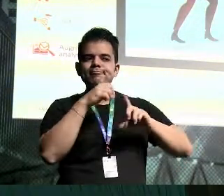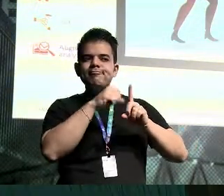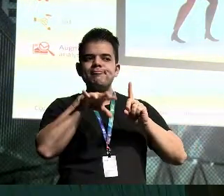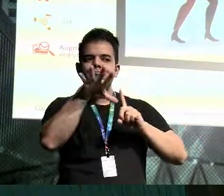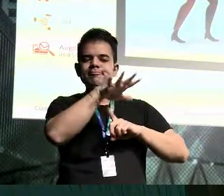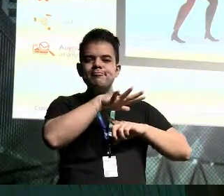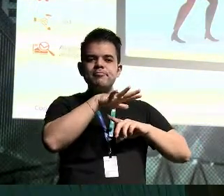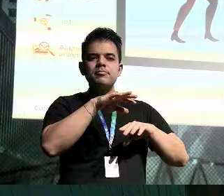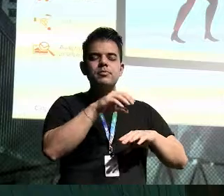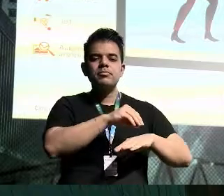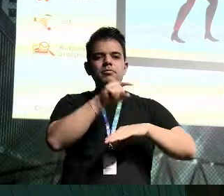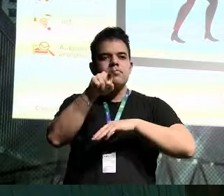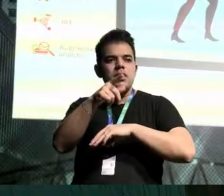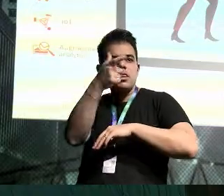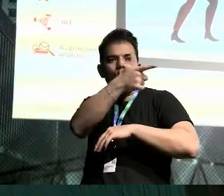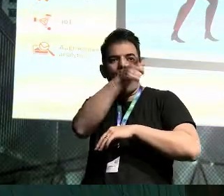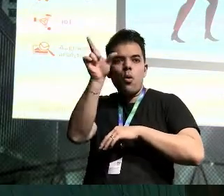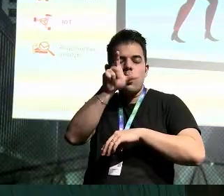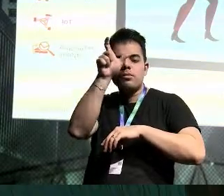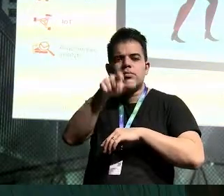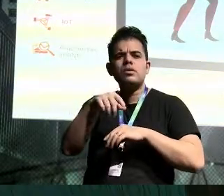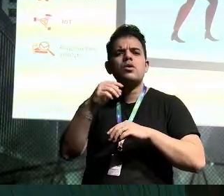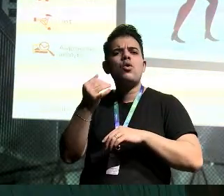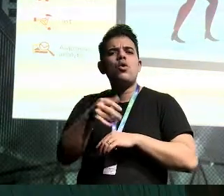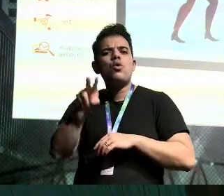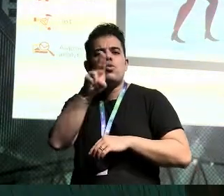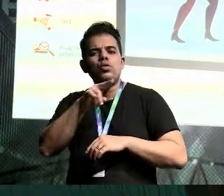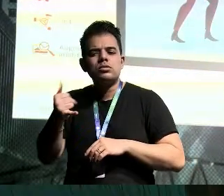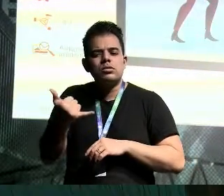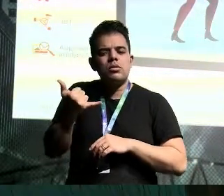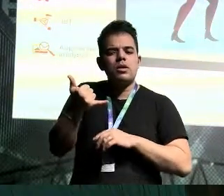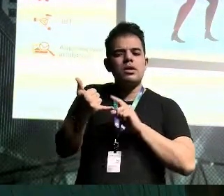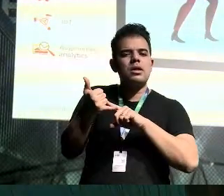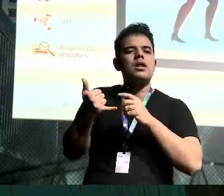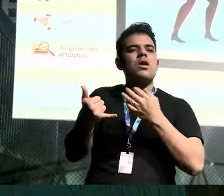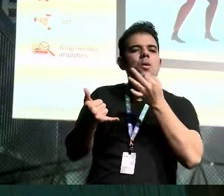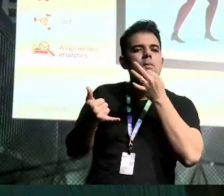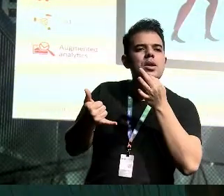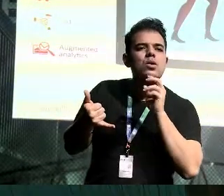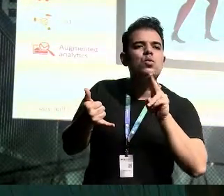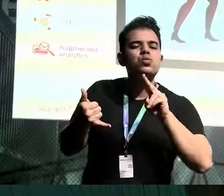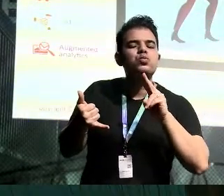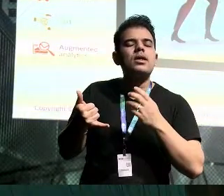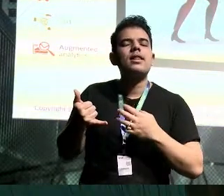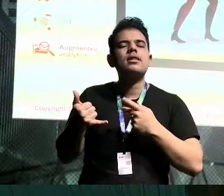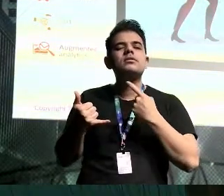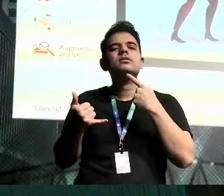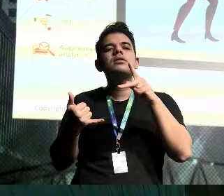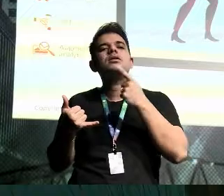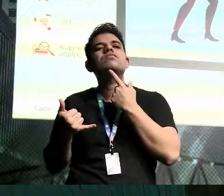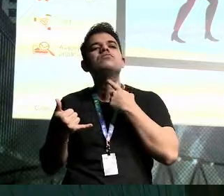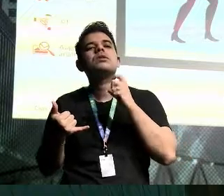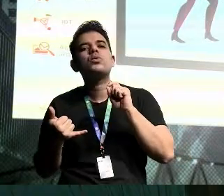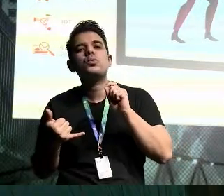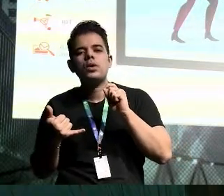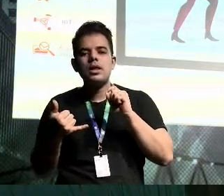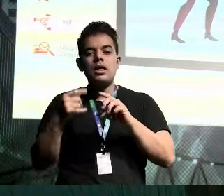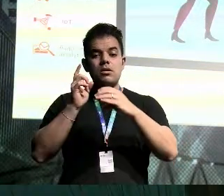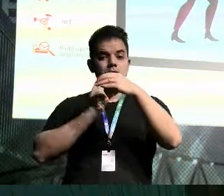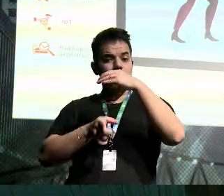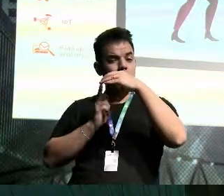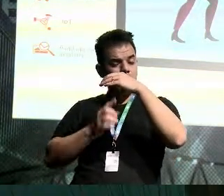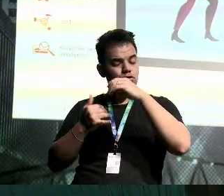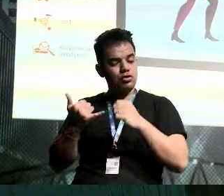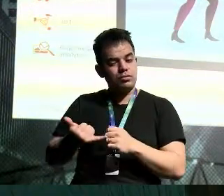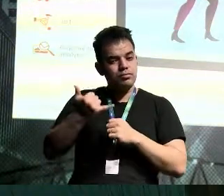Ou, quem usa o meu mobile, minha aplicação de mobile, o que está achando disso? Que tipo de informação eu posso tirar? Onde está o cliente? Sabe que o